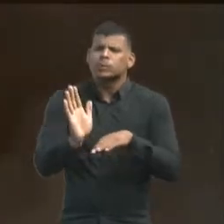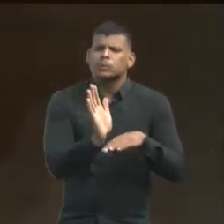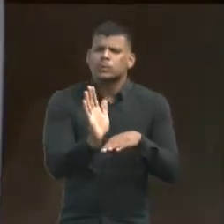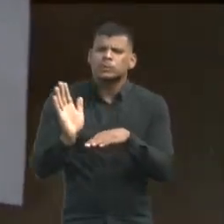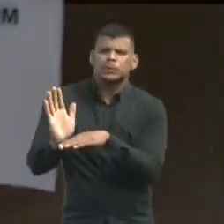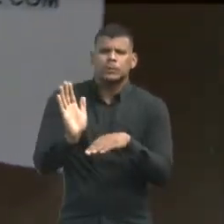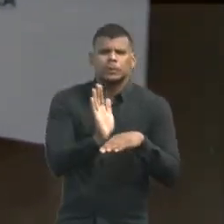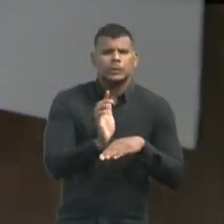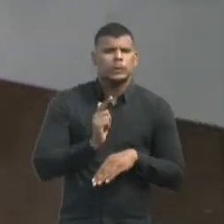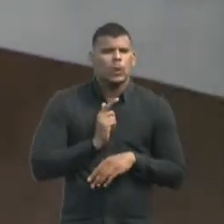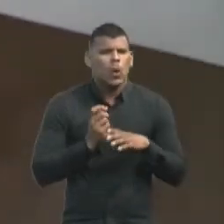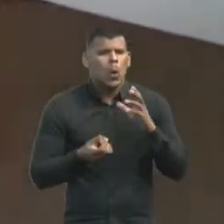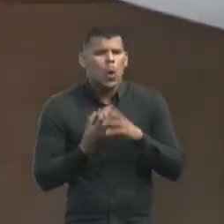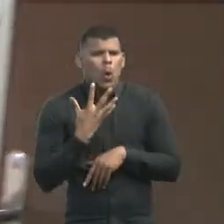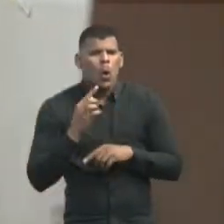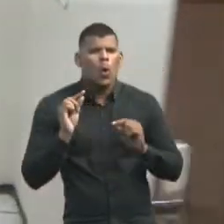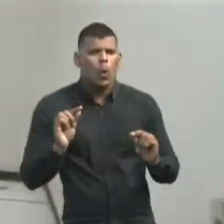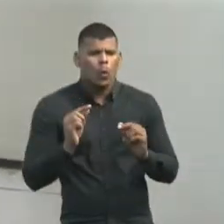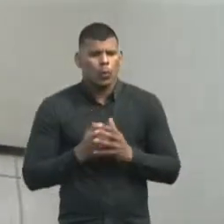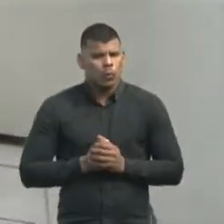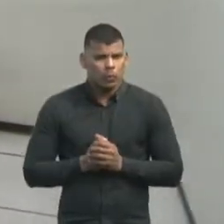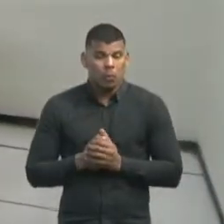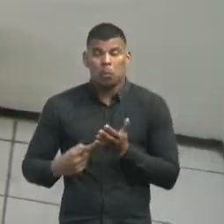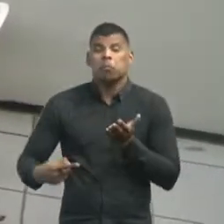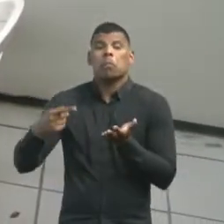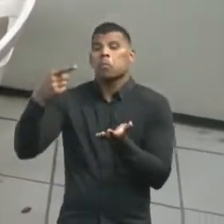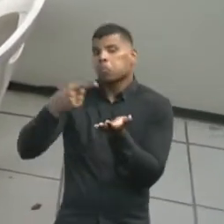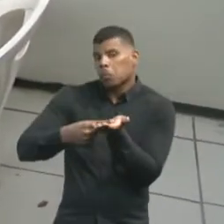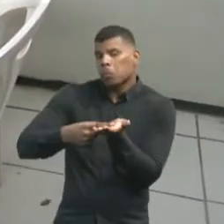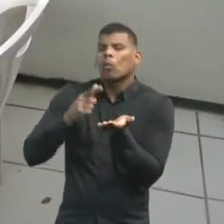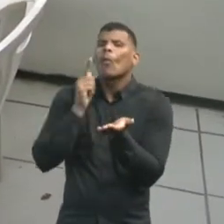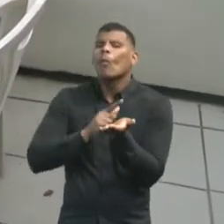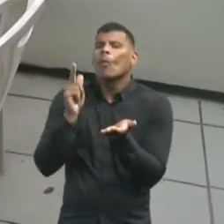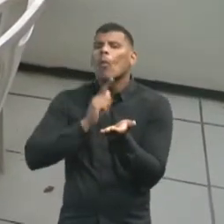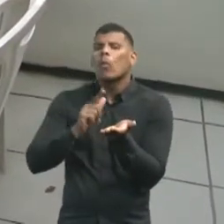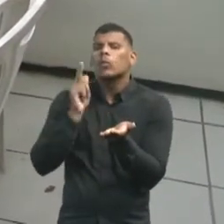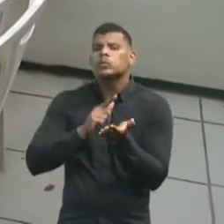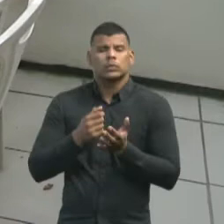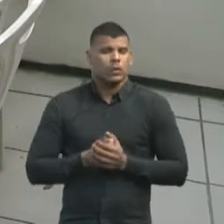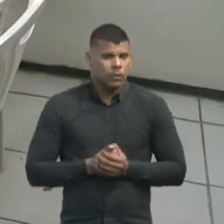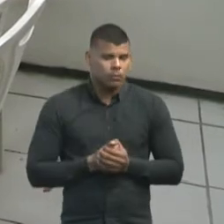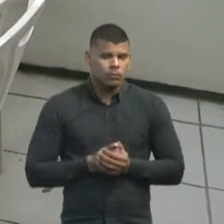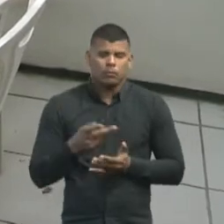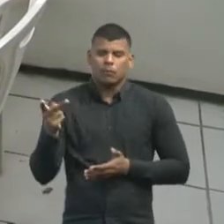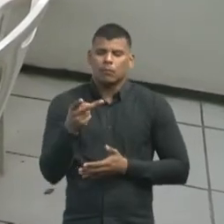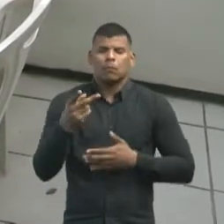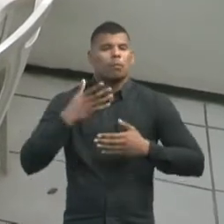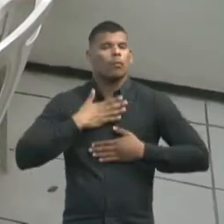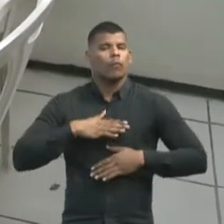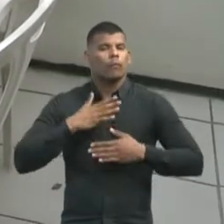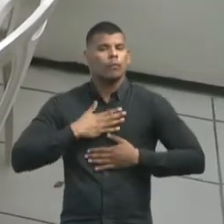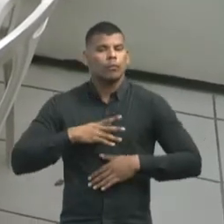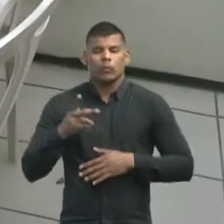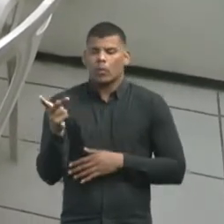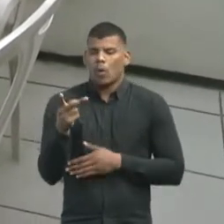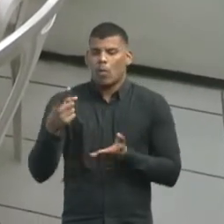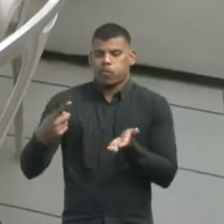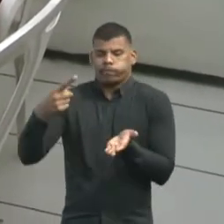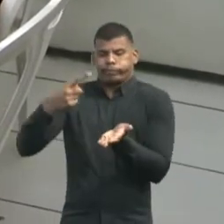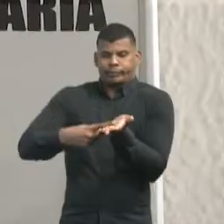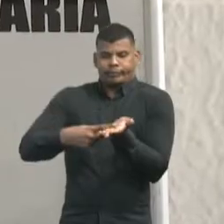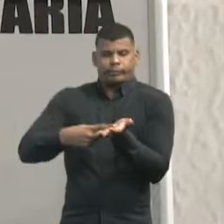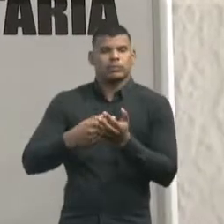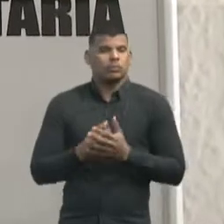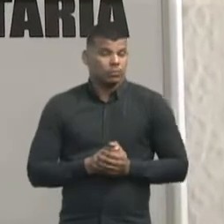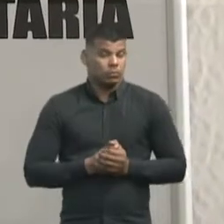criar opções para que possam chegar a um acordo que seja consensual e satisfatório para os dois lados.